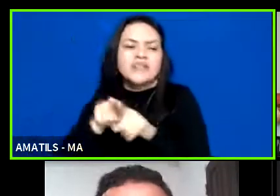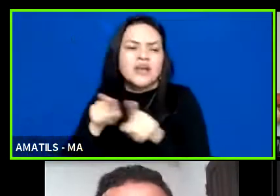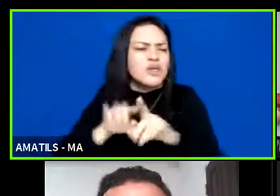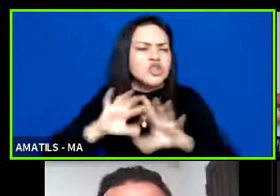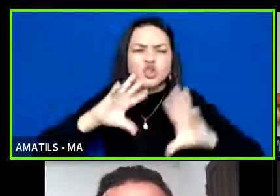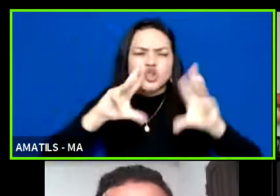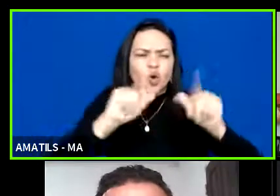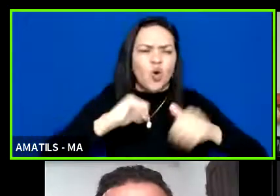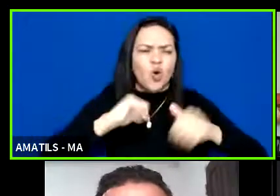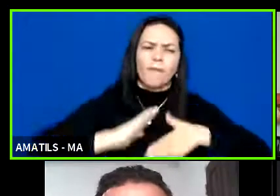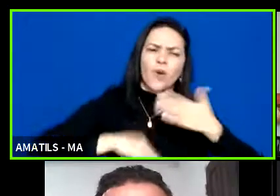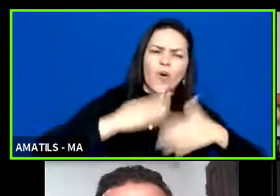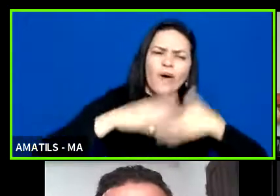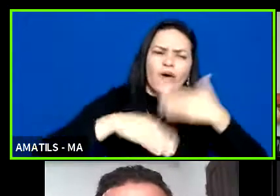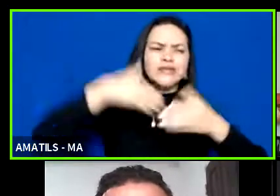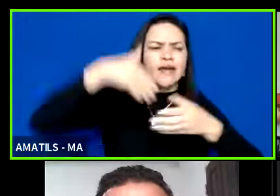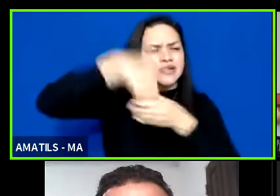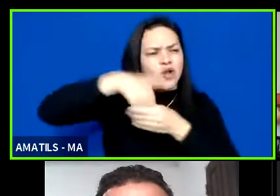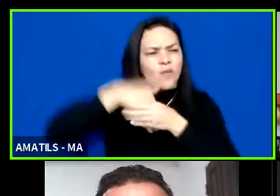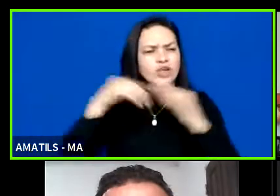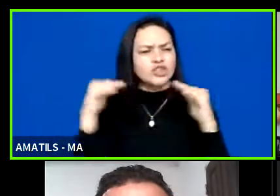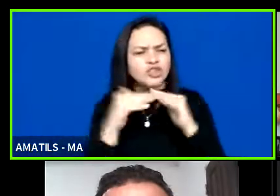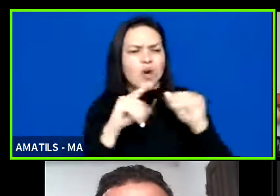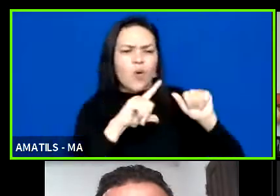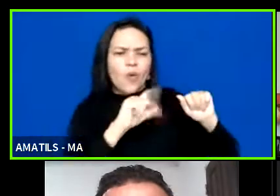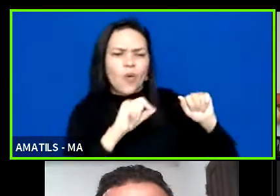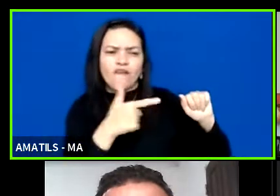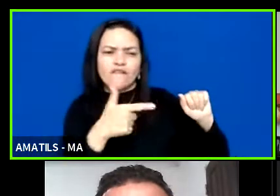de acordo com o artigo 22 da lei Pelé